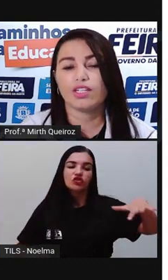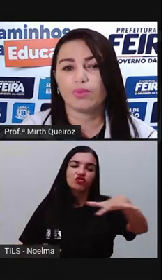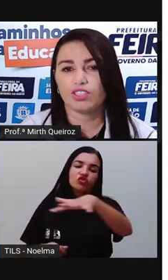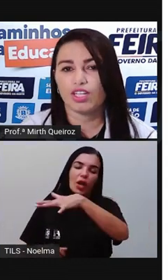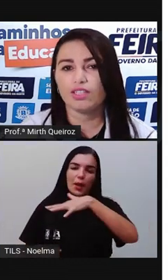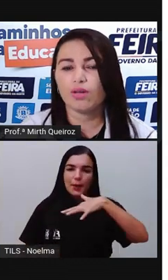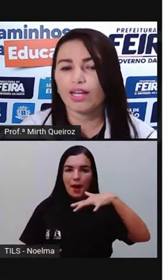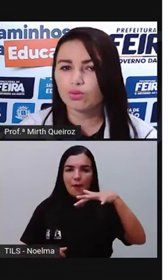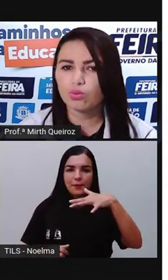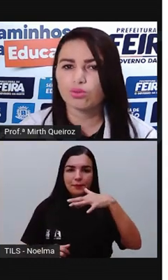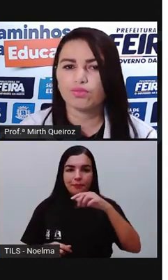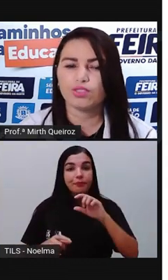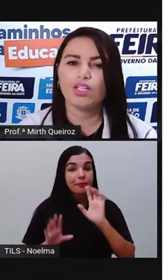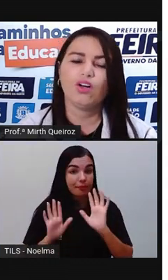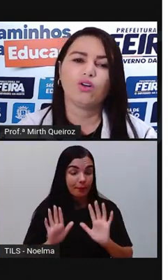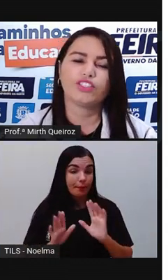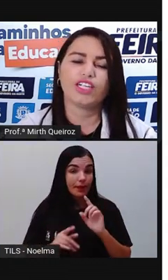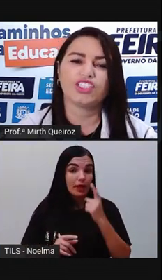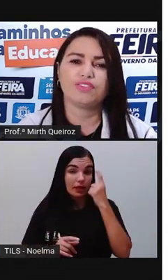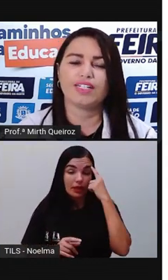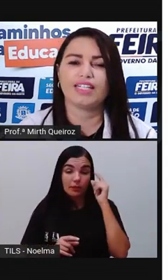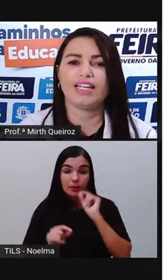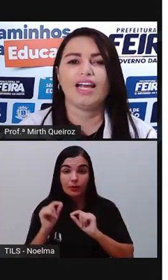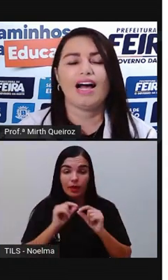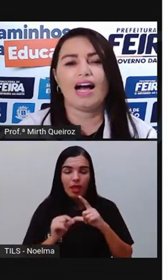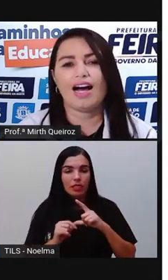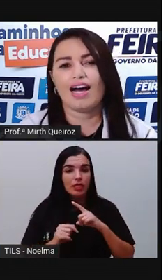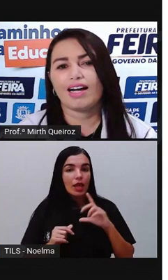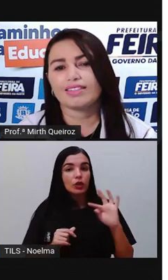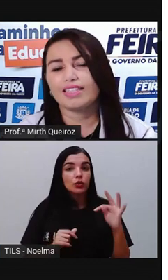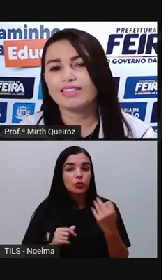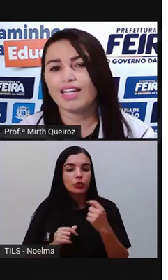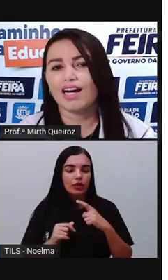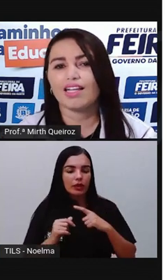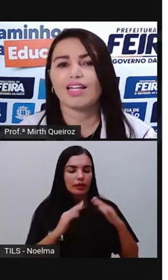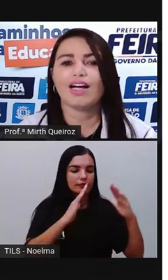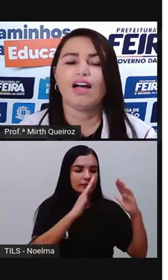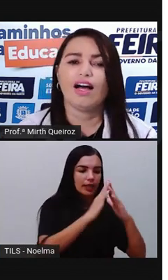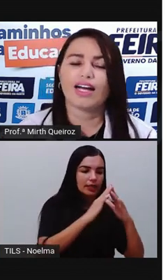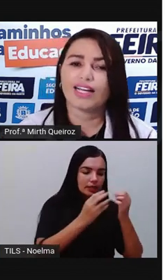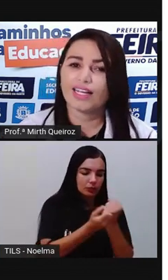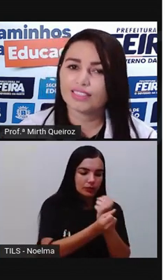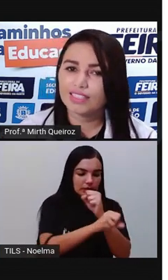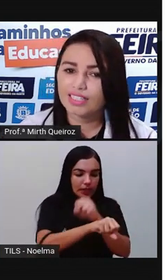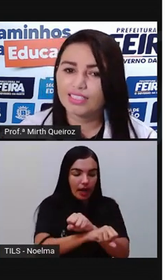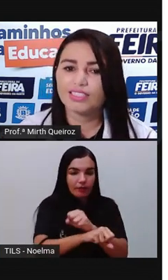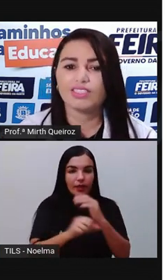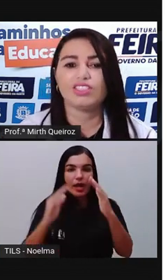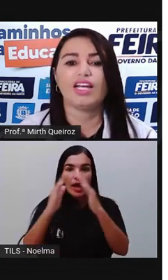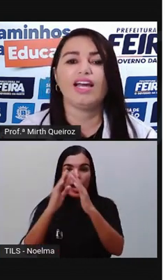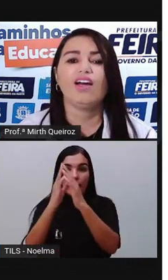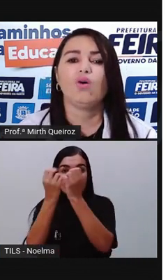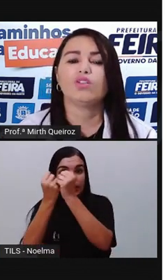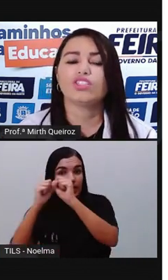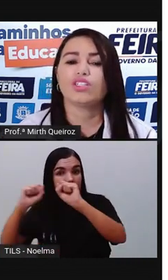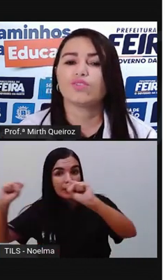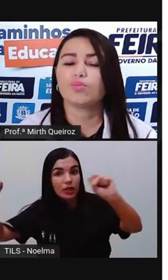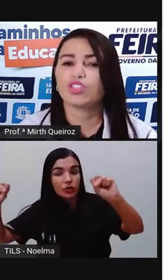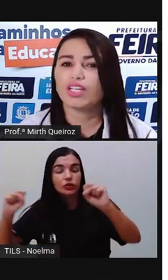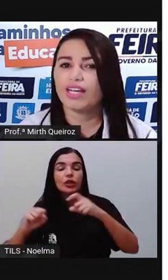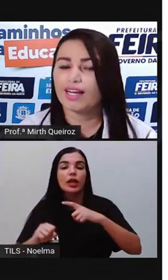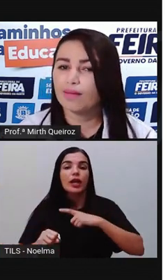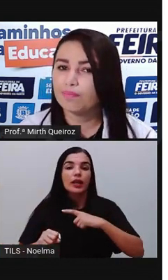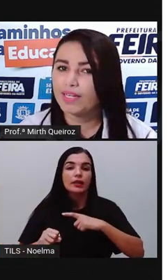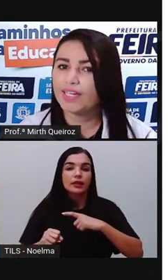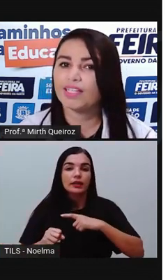construírem o engenho, é tudo, viu? Onde a gente vai ter a senzala, a casa grande, né? Onde nós